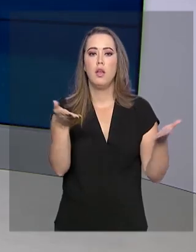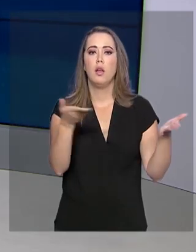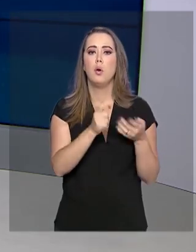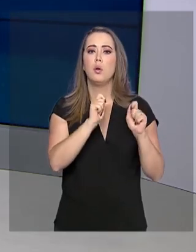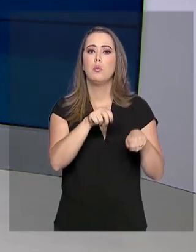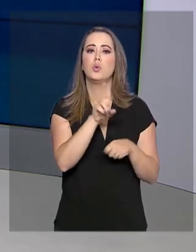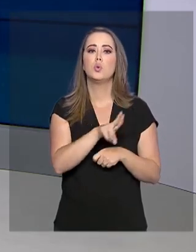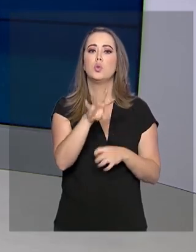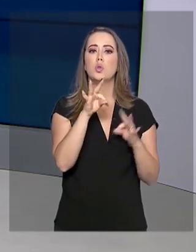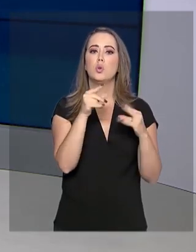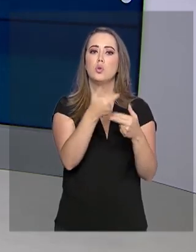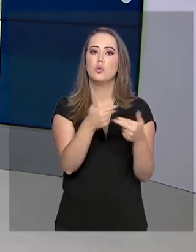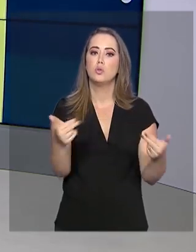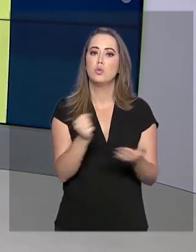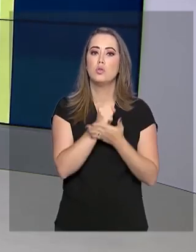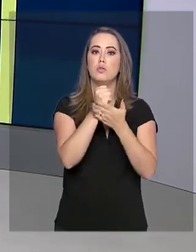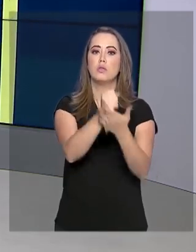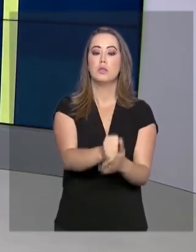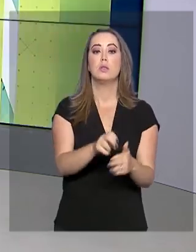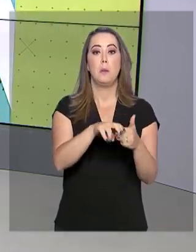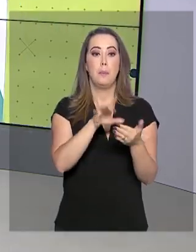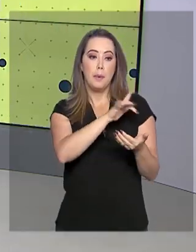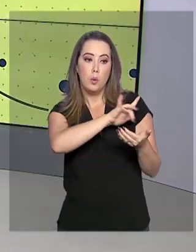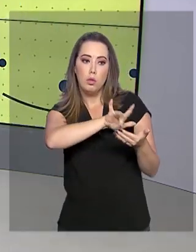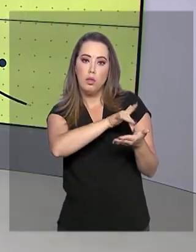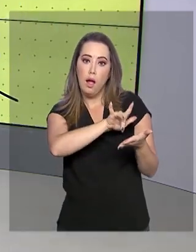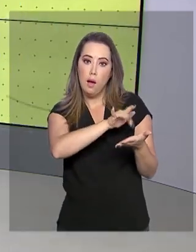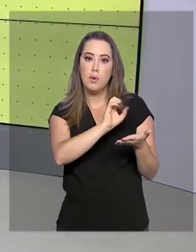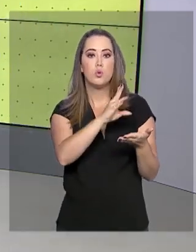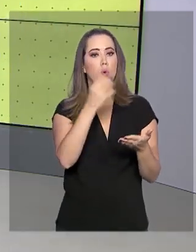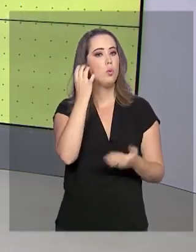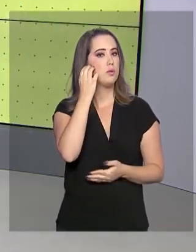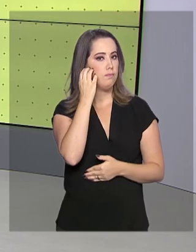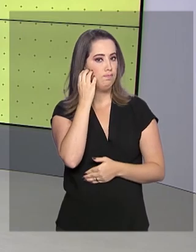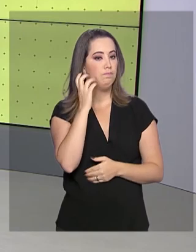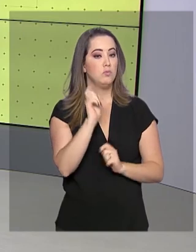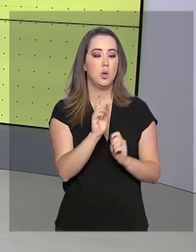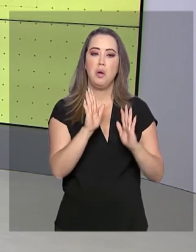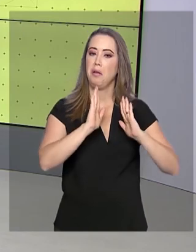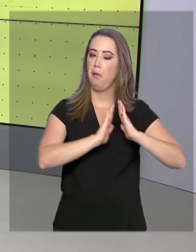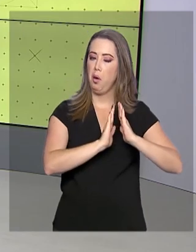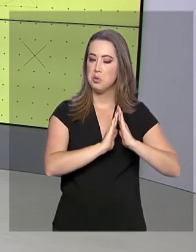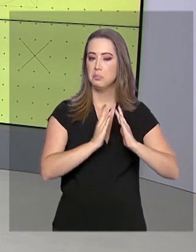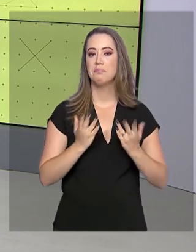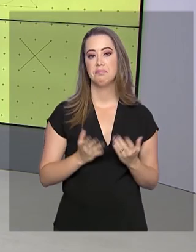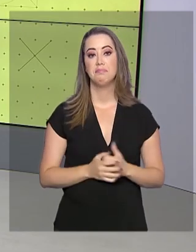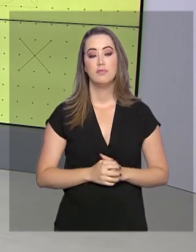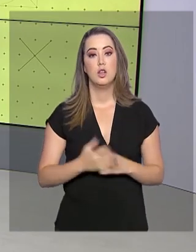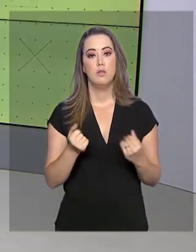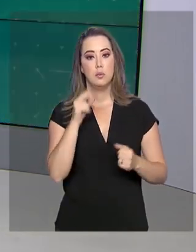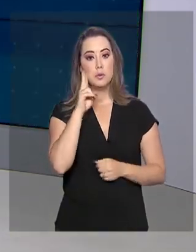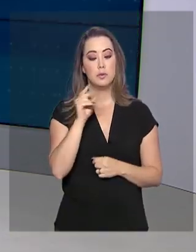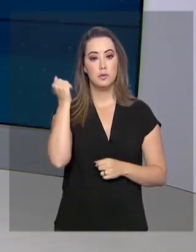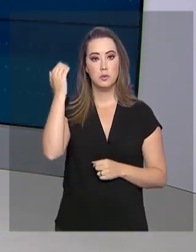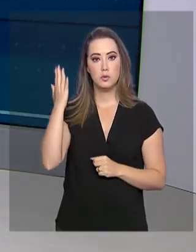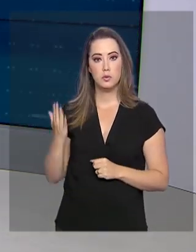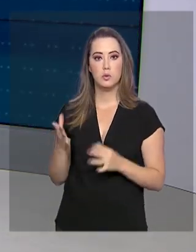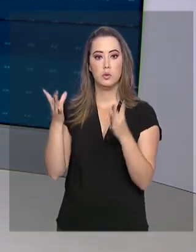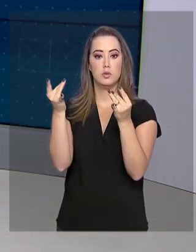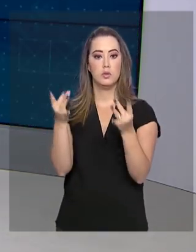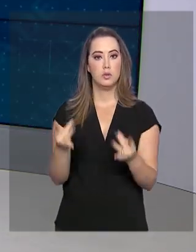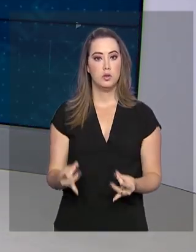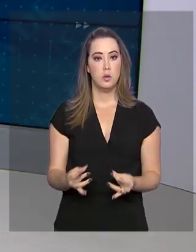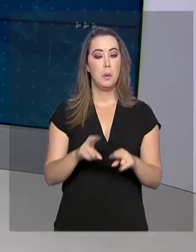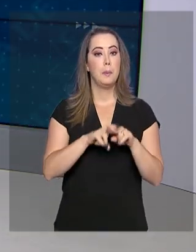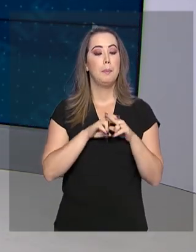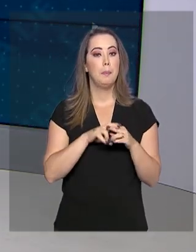pode utilizar todos os produtos oferecidos por meio de tablets e smartphones sem sair de casa. Nós vamos ver aqui na tela os detalhes.